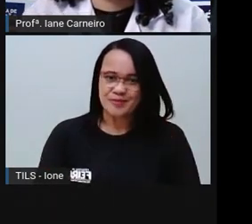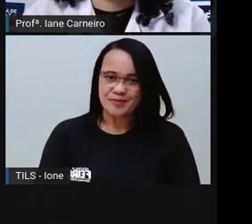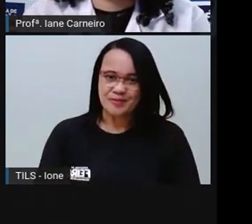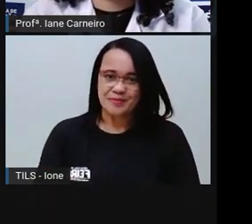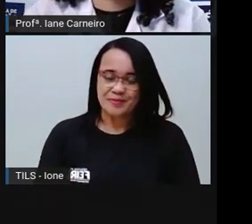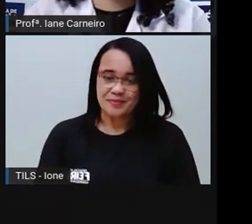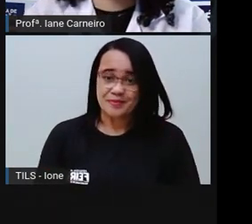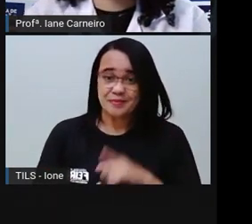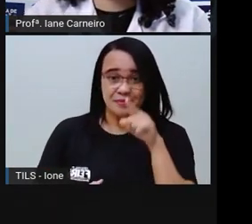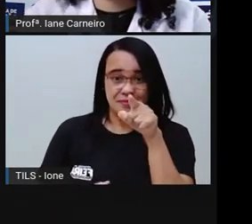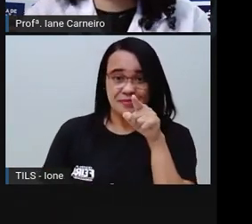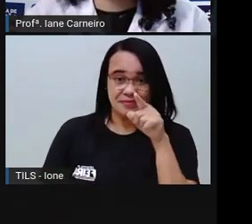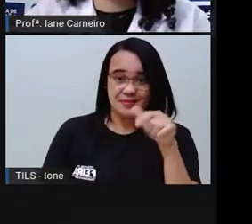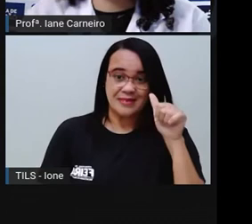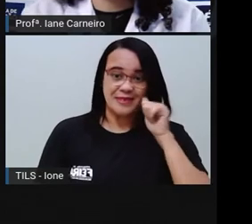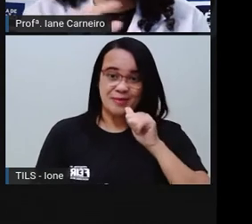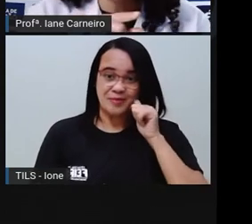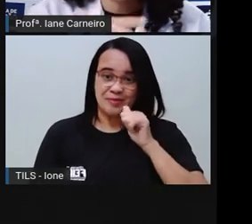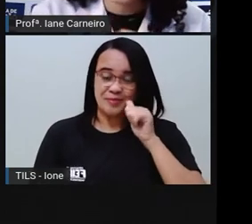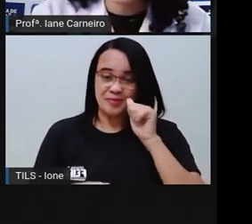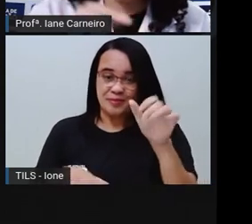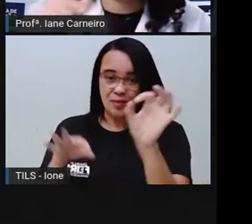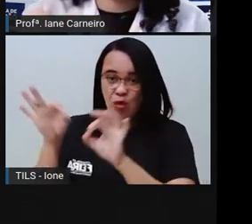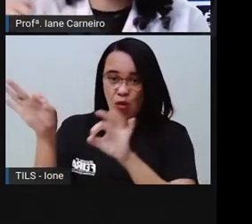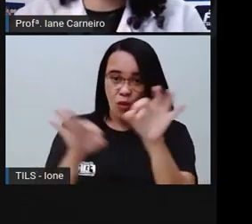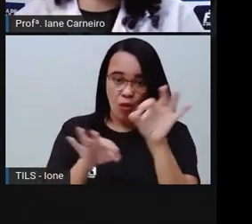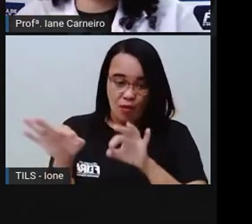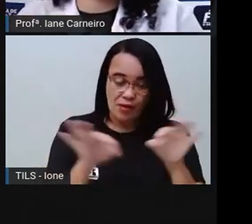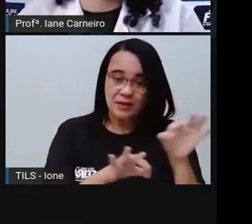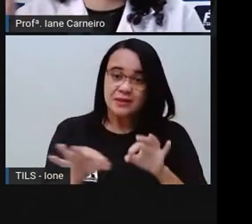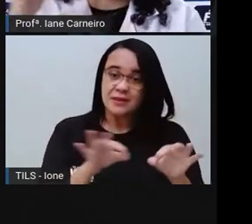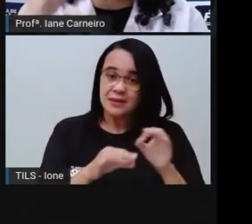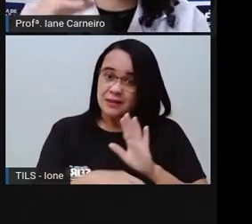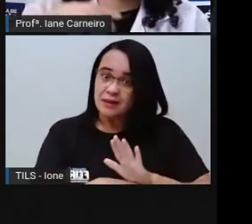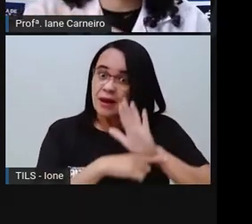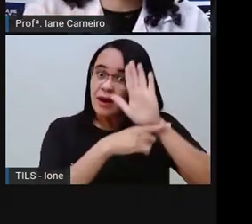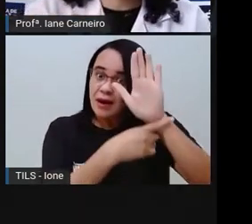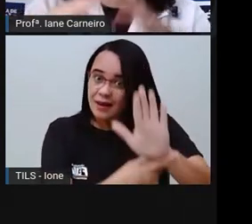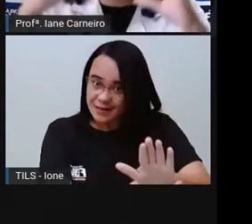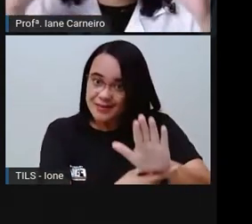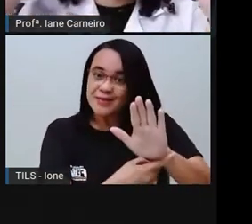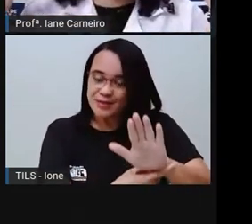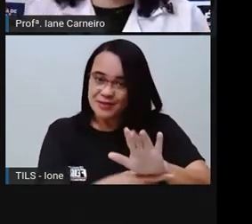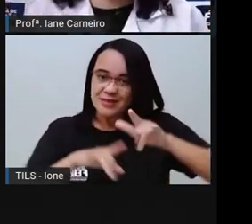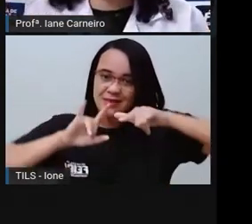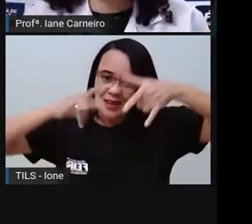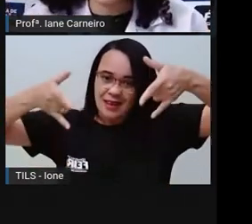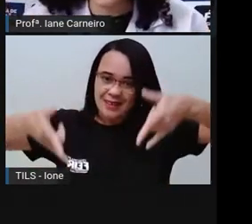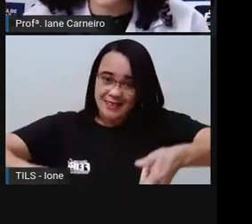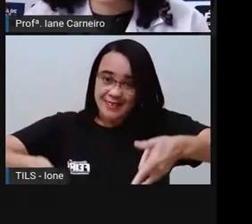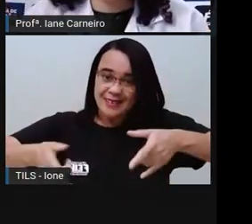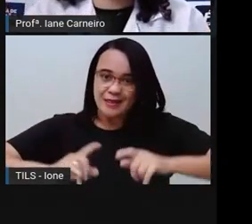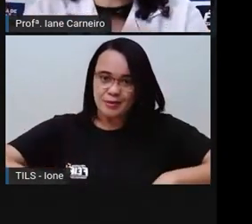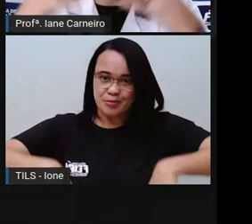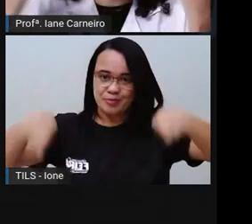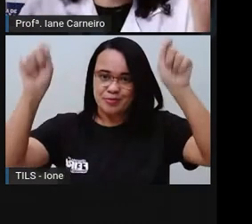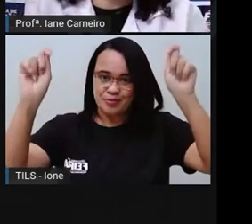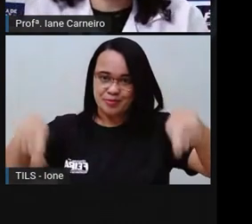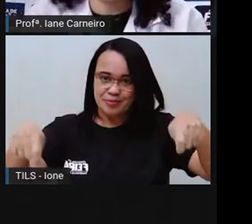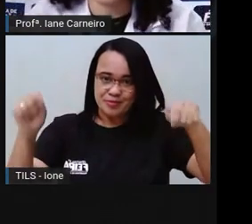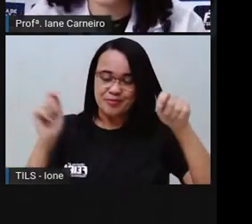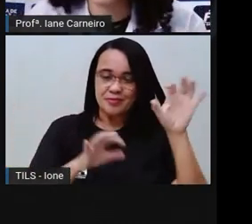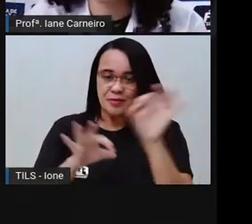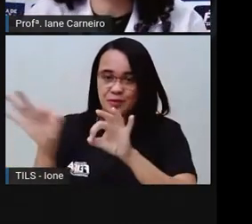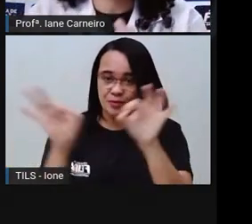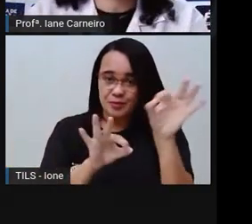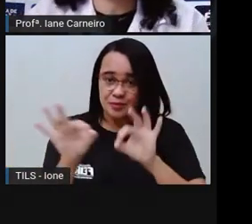Aí, aqui a Pró tá trazendo imagens de como você pode ajudar, né, nesse desenvolvimento da sua família, na organização